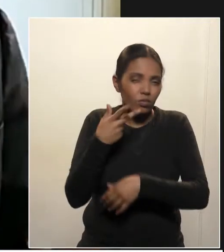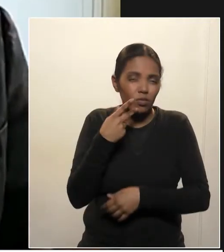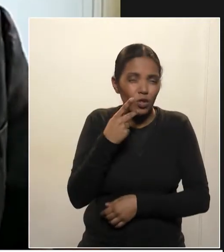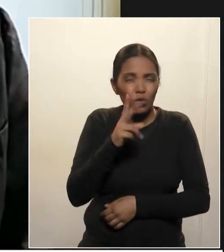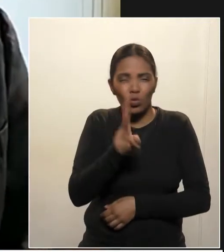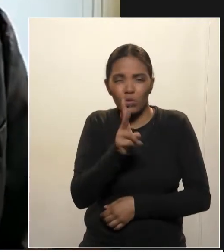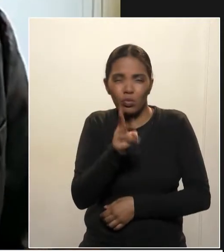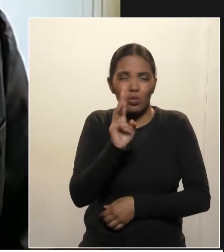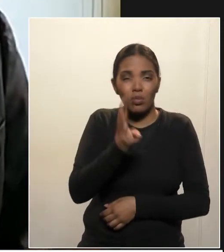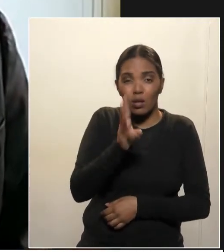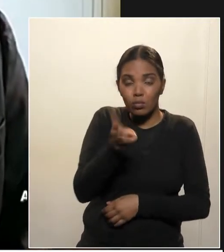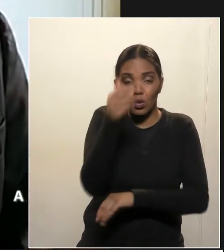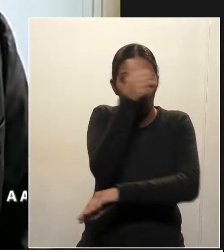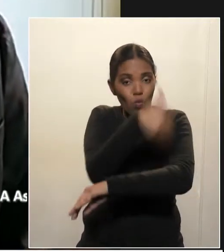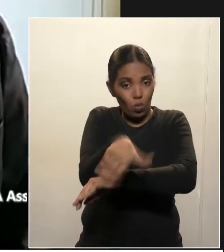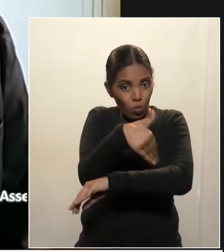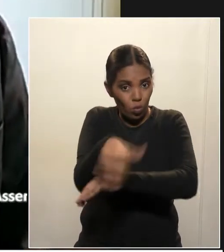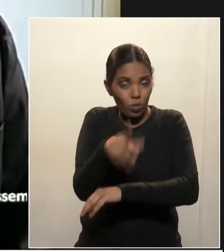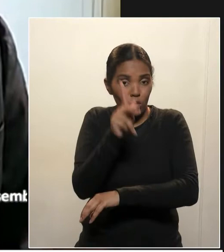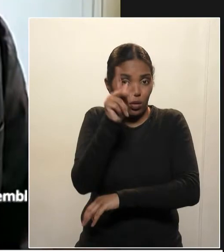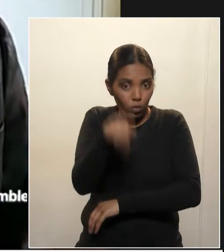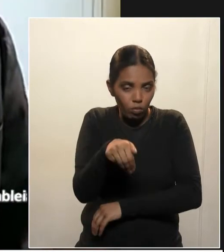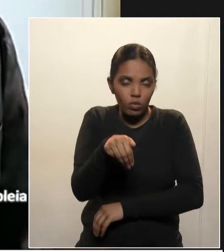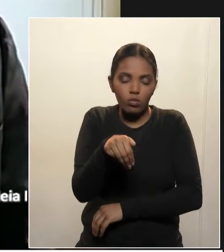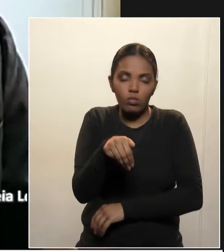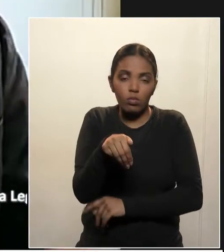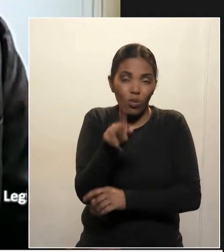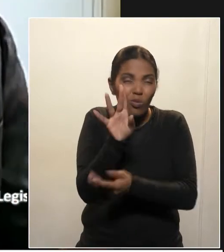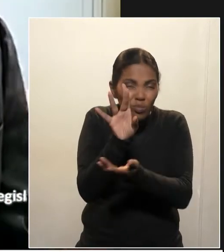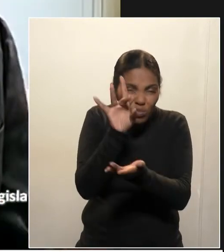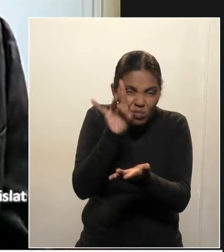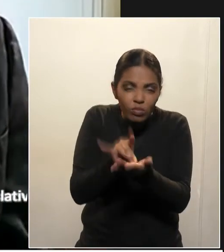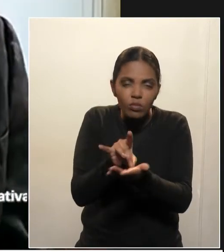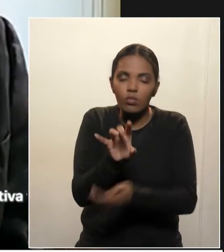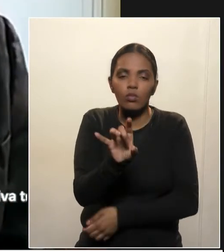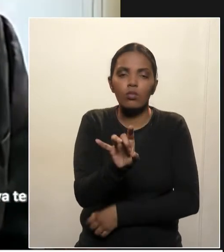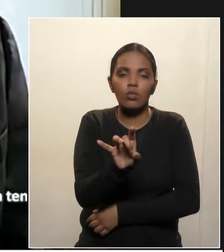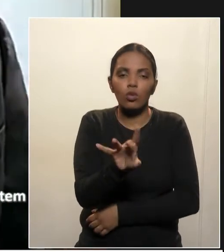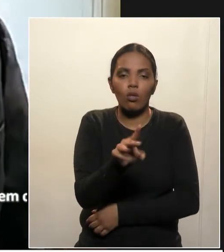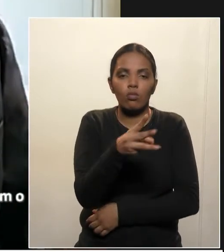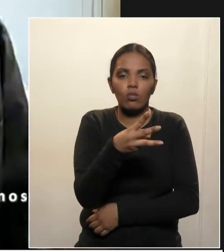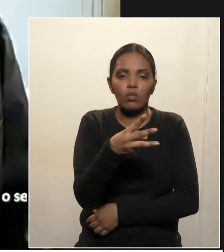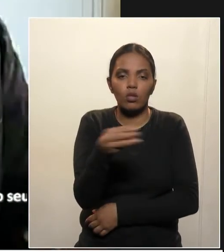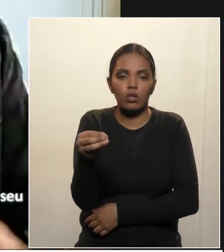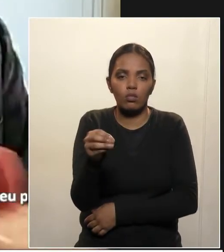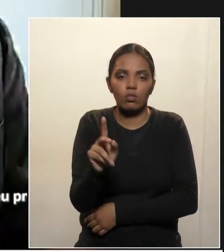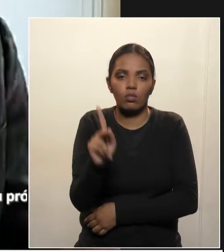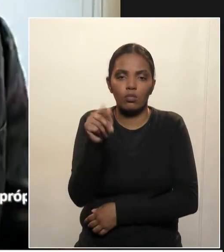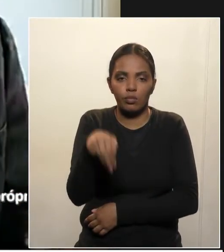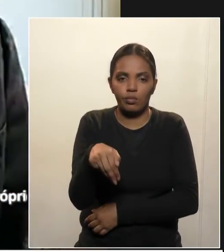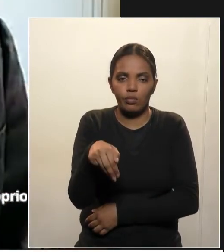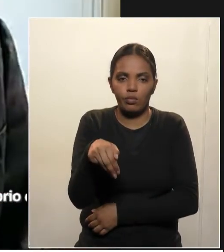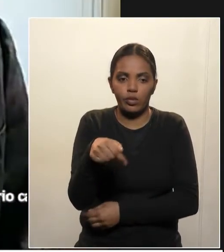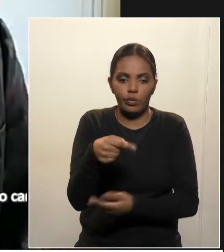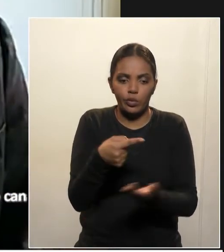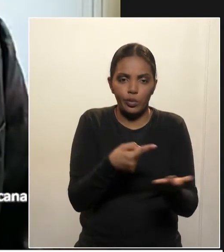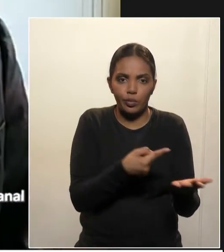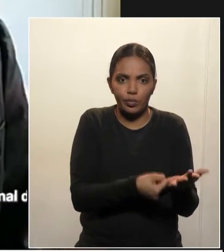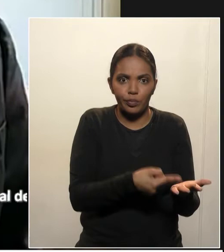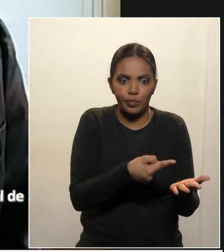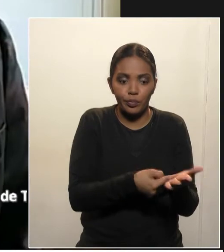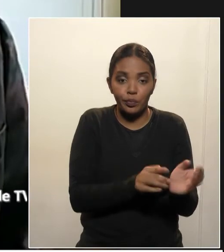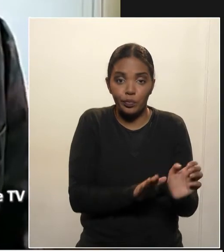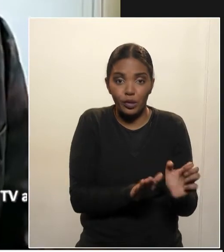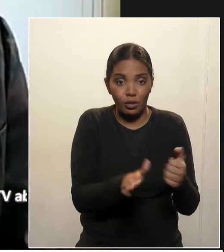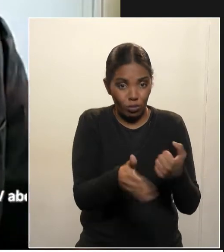pelas concessionárias, isso se tornou apenas trezentos quilômetros. Um acordo que foi feito nos